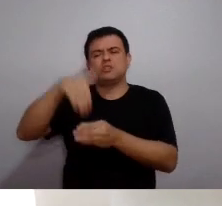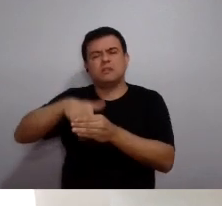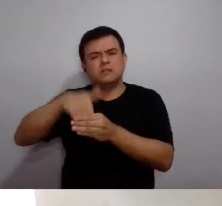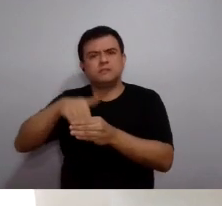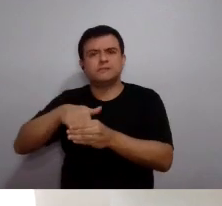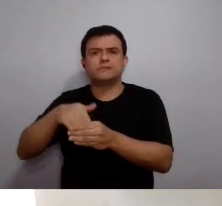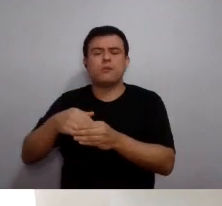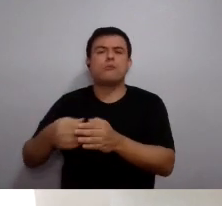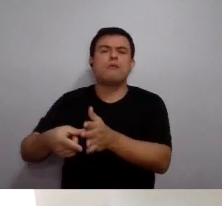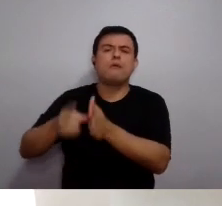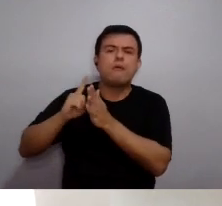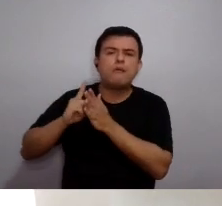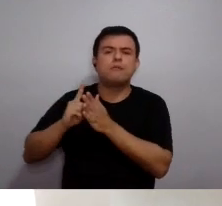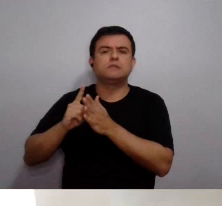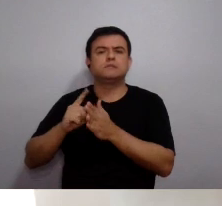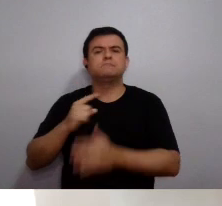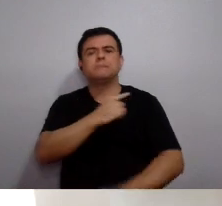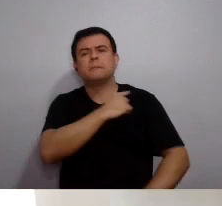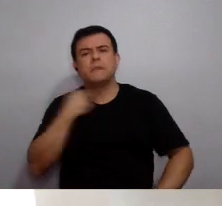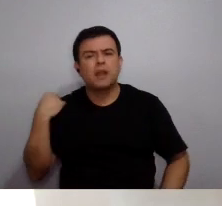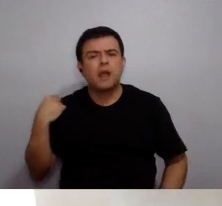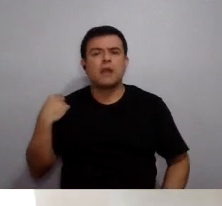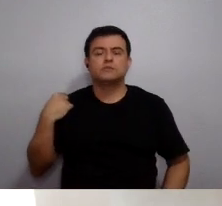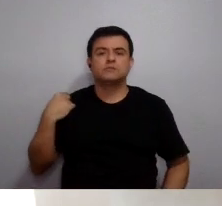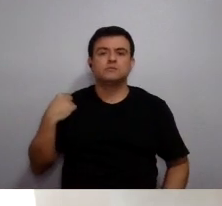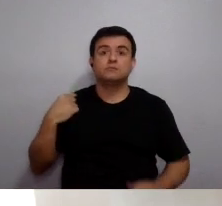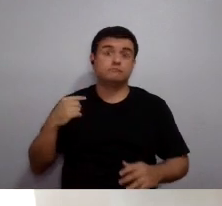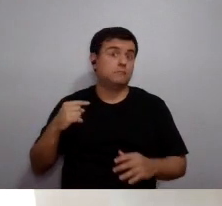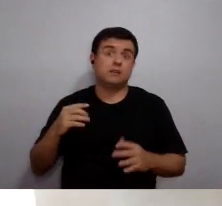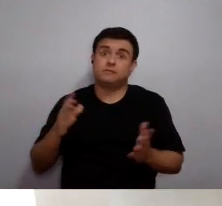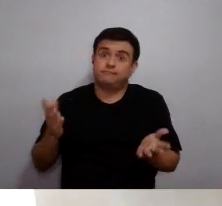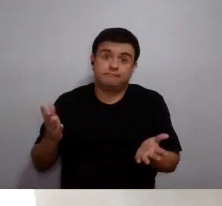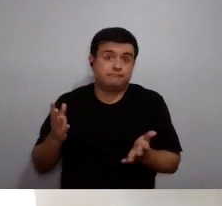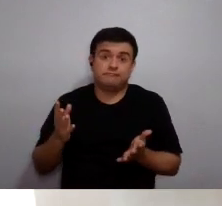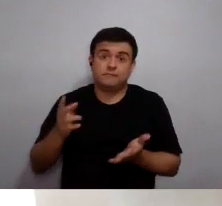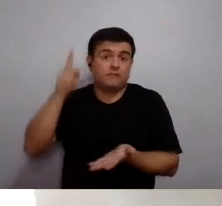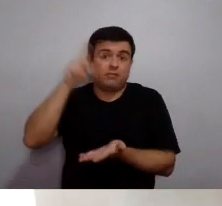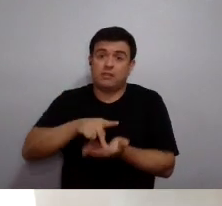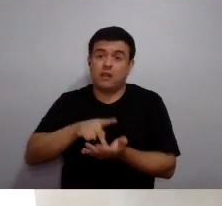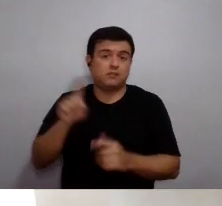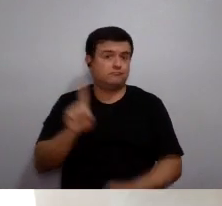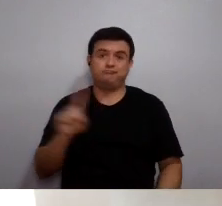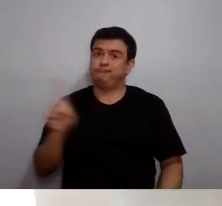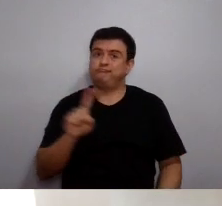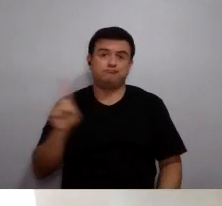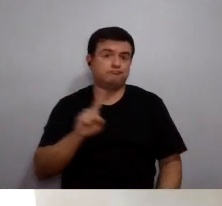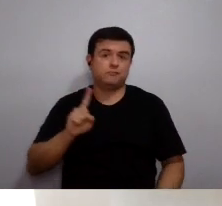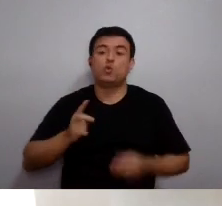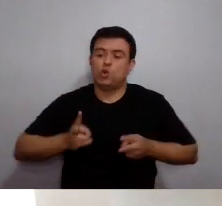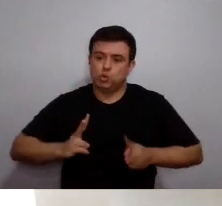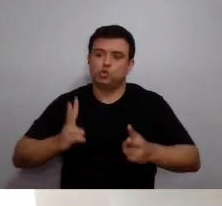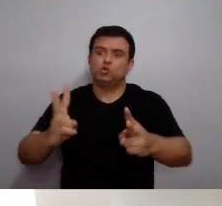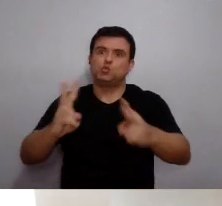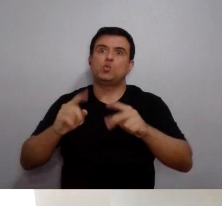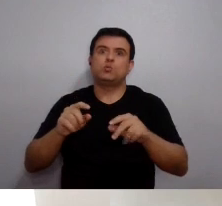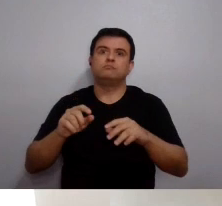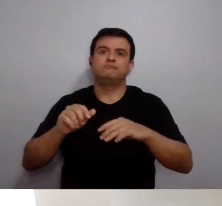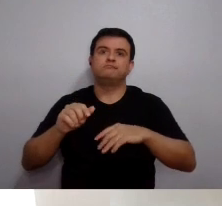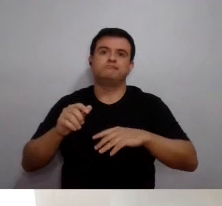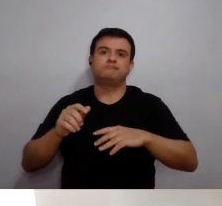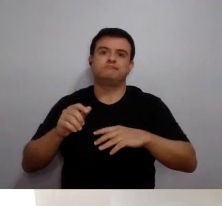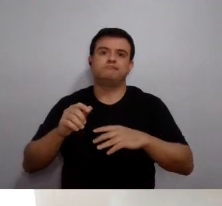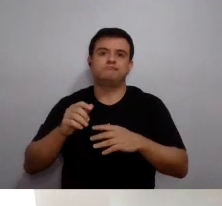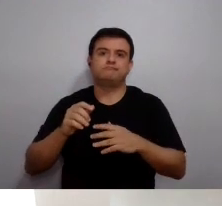poderia, eventualmente, continuar as eleições antes de expirar o prazo dos atuais representantes. Isso não se concretizou, e a situação